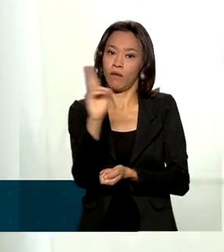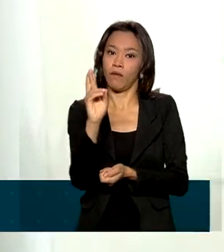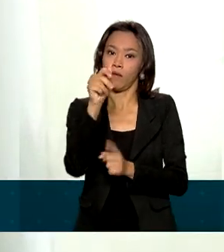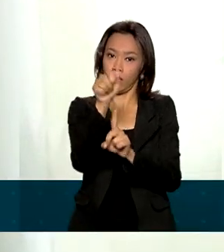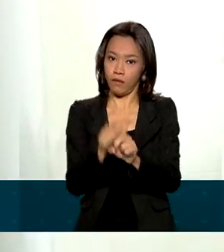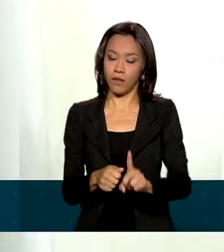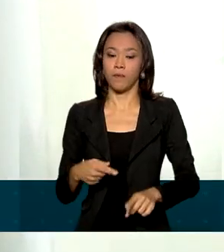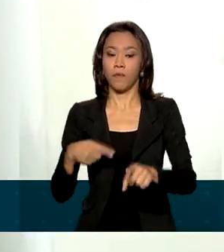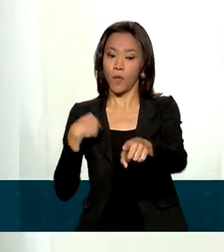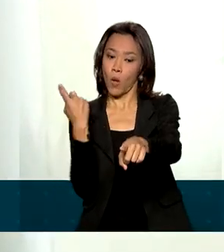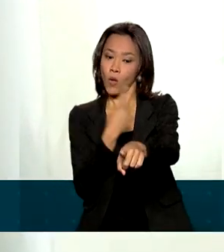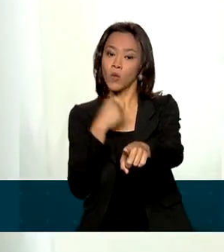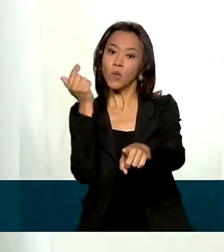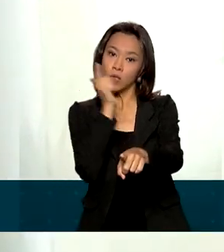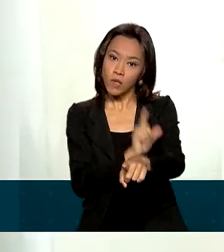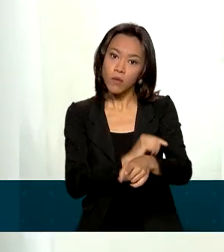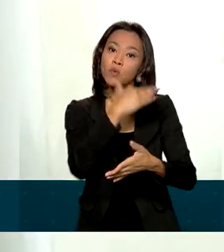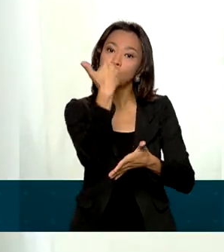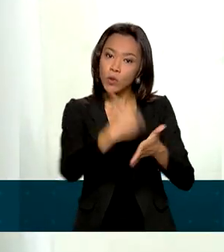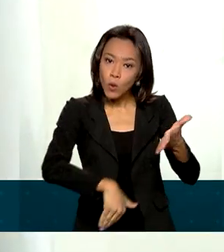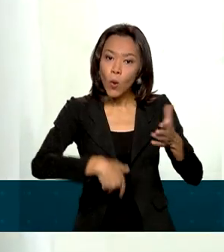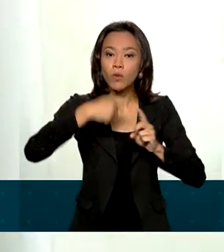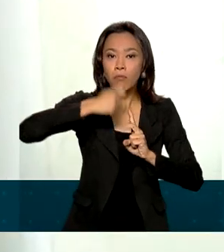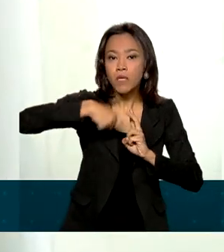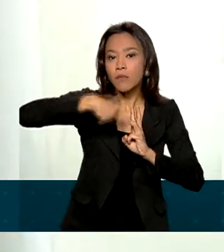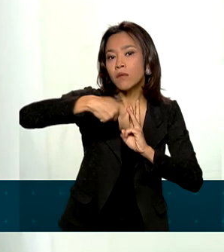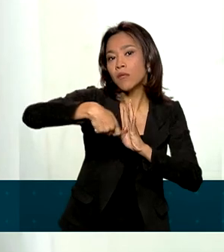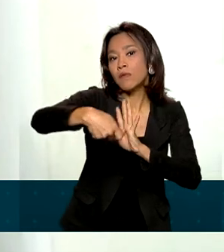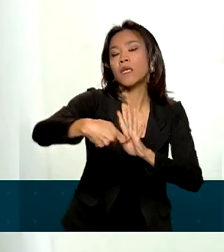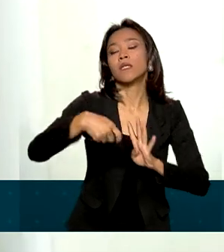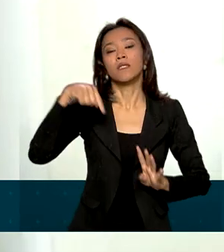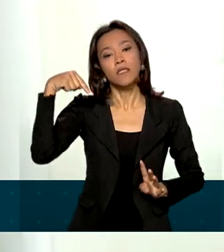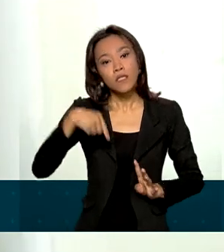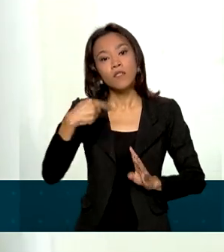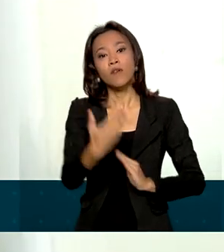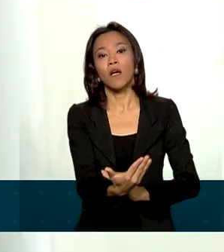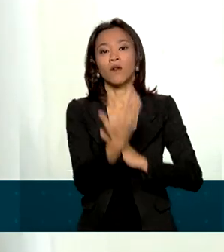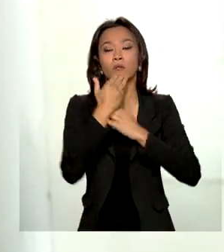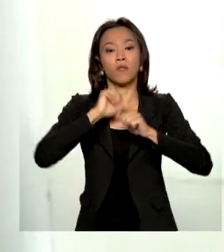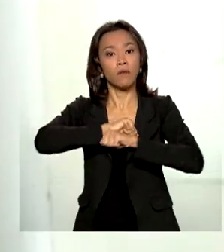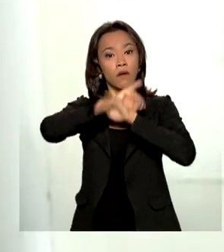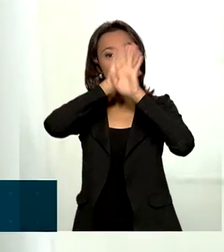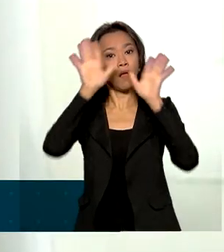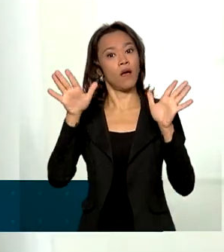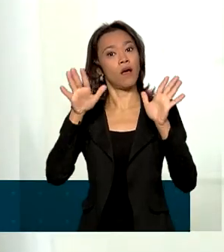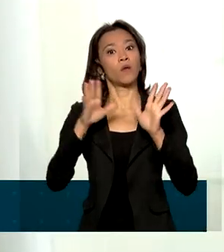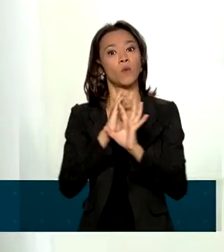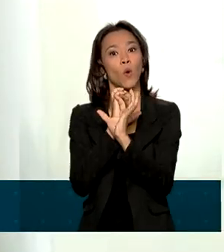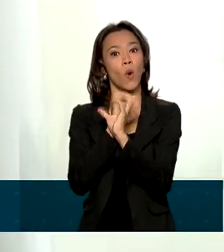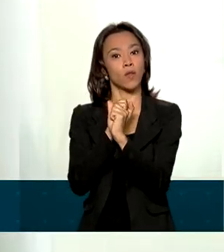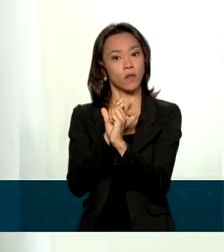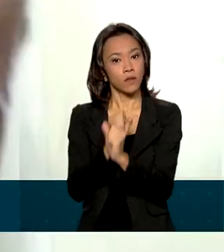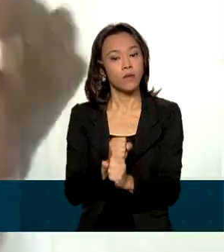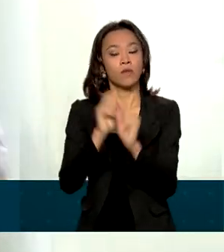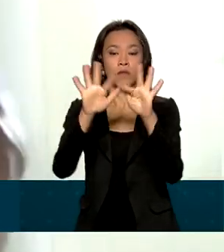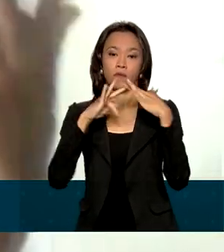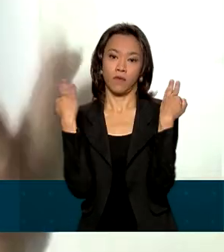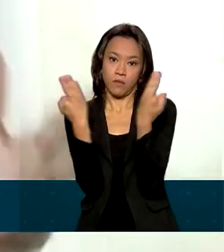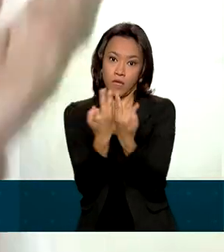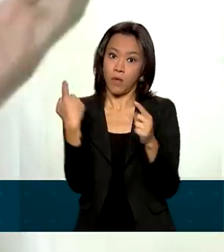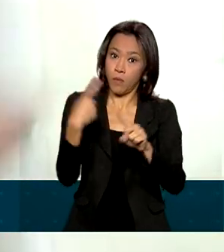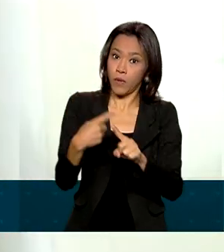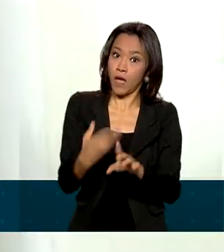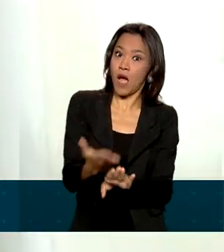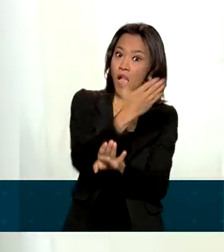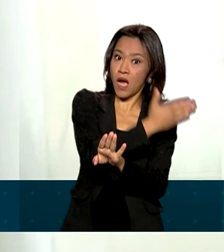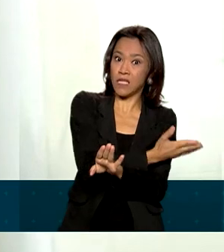esse desconto mensalmente. Isso vem contribuindo, claro, no orçamento da família no final do mês, porque aquele valor que